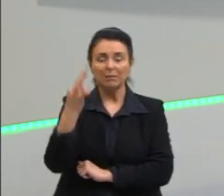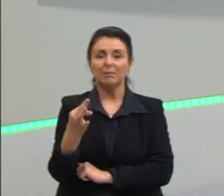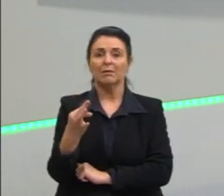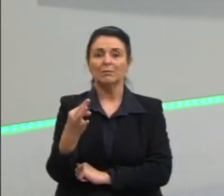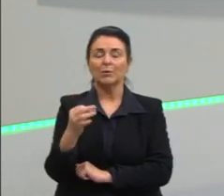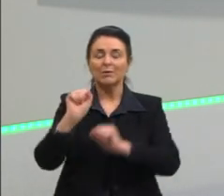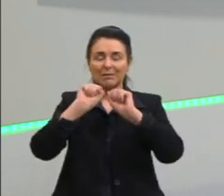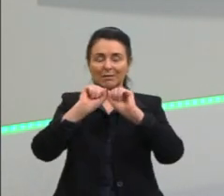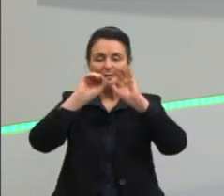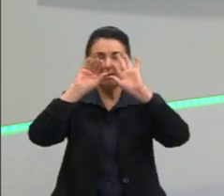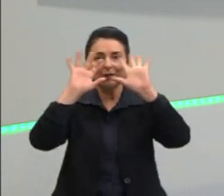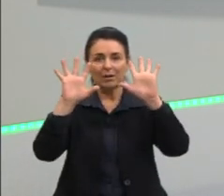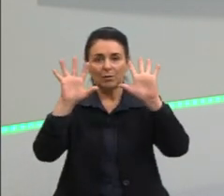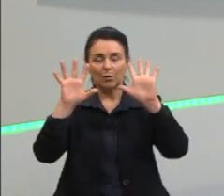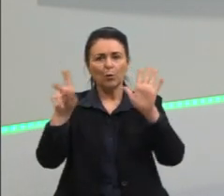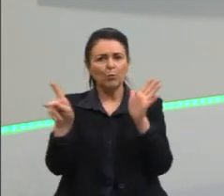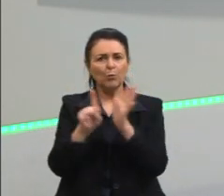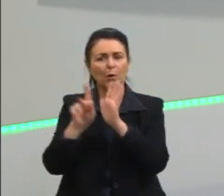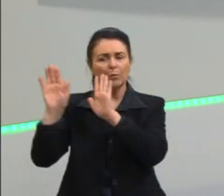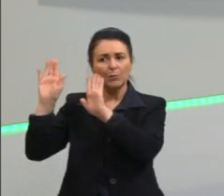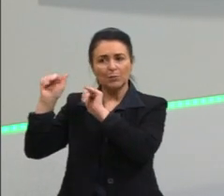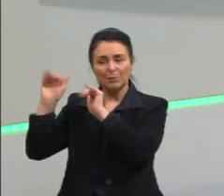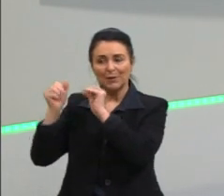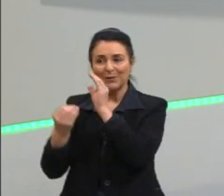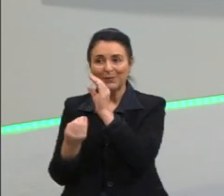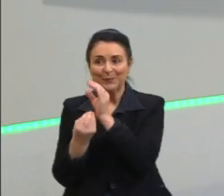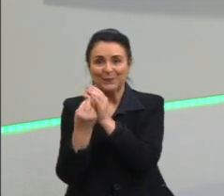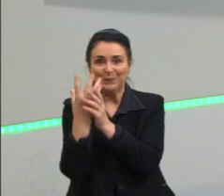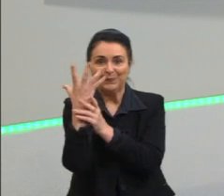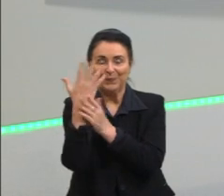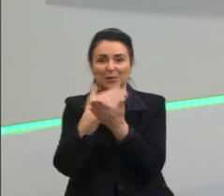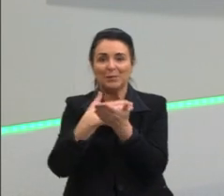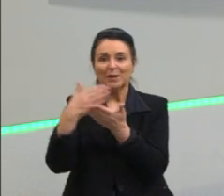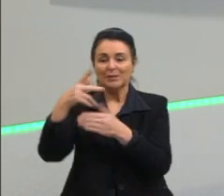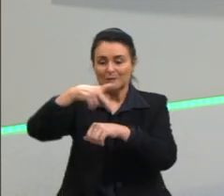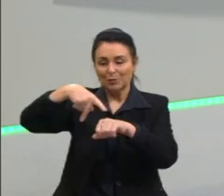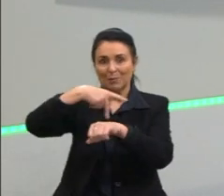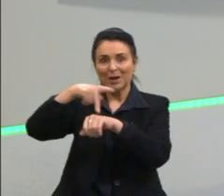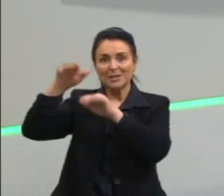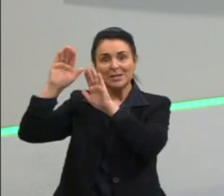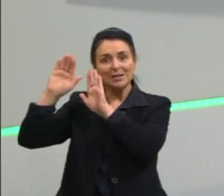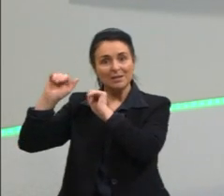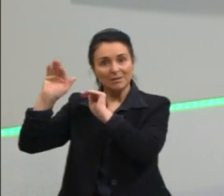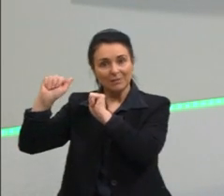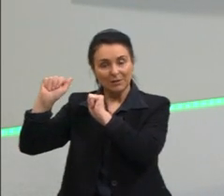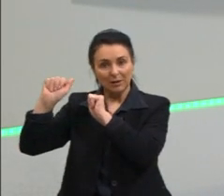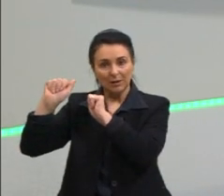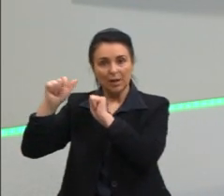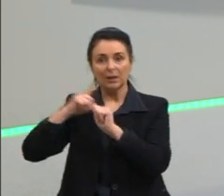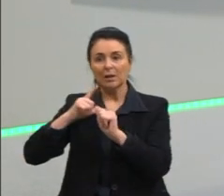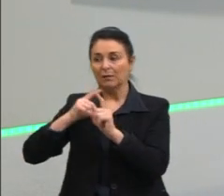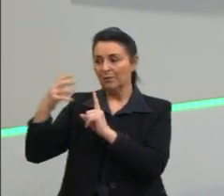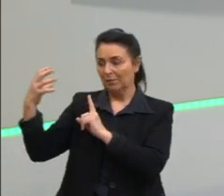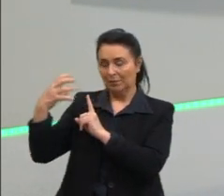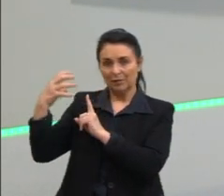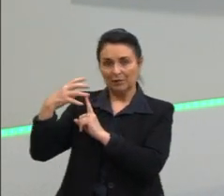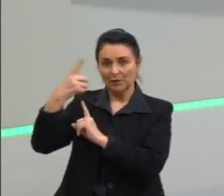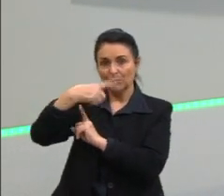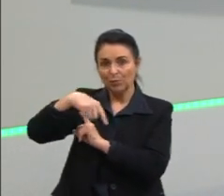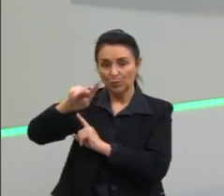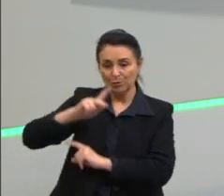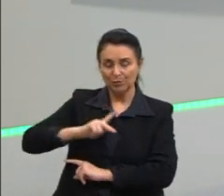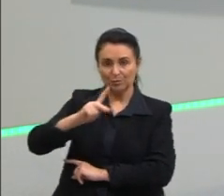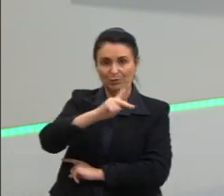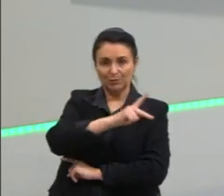o próprio espanhol original, lá da Espanha, foi influenciado por outros